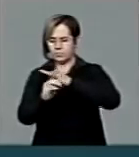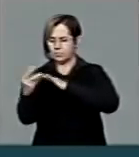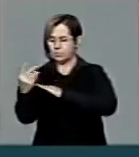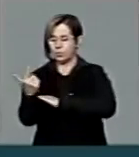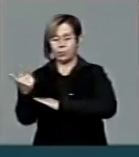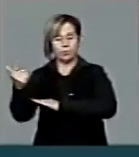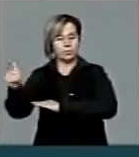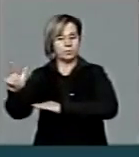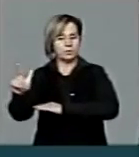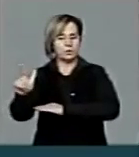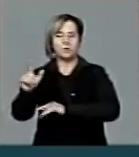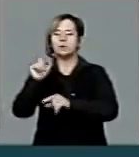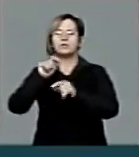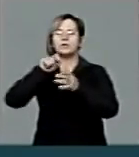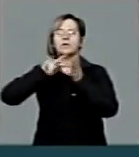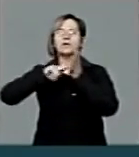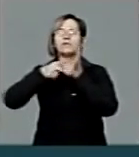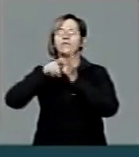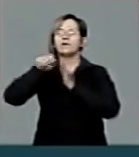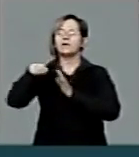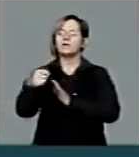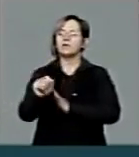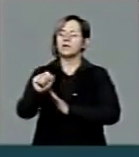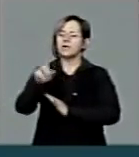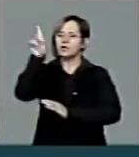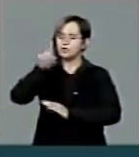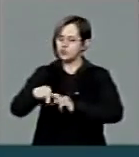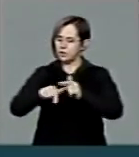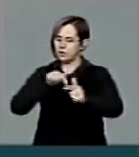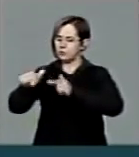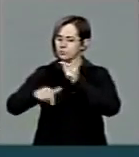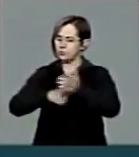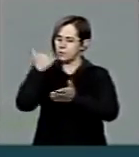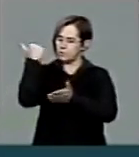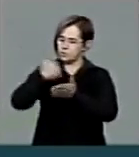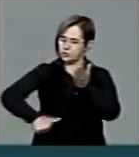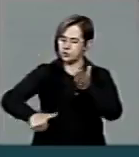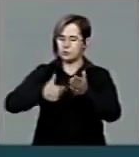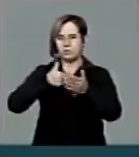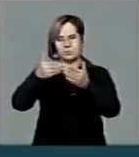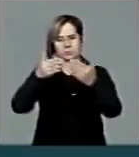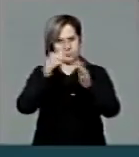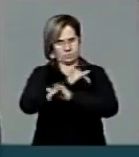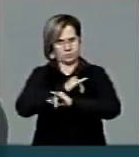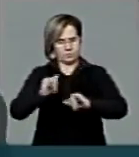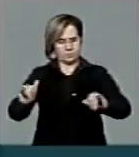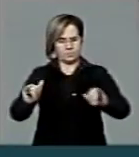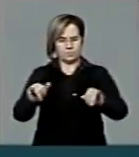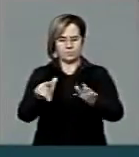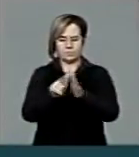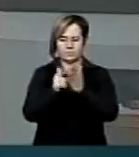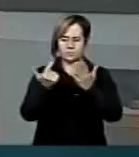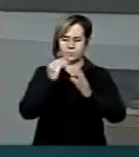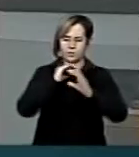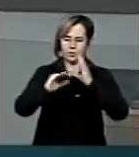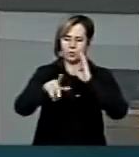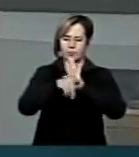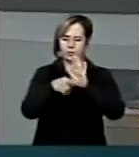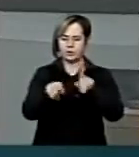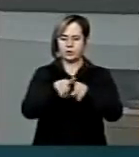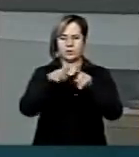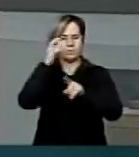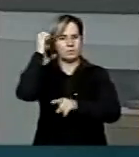...dirá direito dos trabalhadores. Gostaria que fosse colocada na mídia interna a voz do Brasil, Sr. Presidente. Sr.